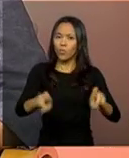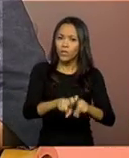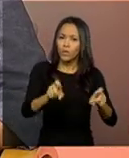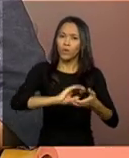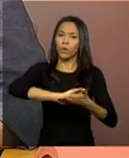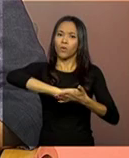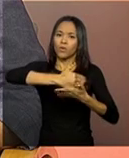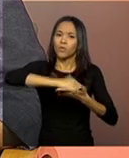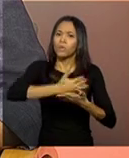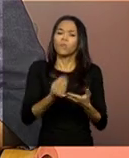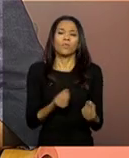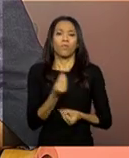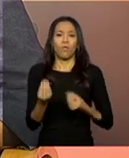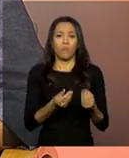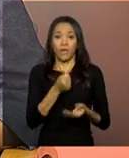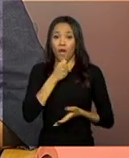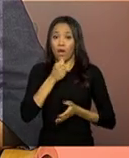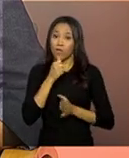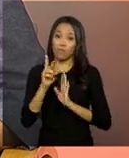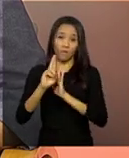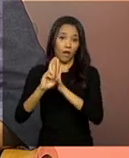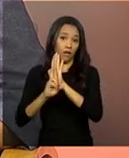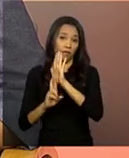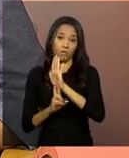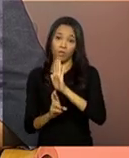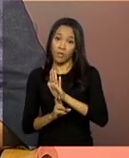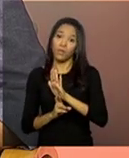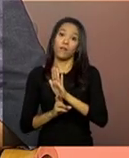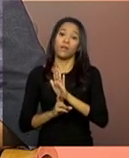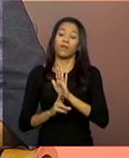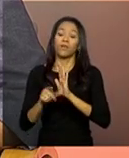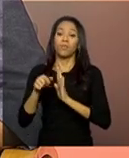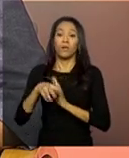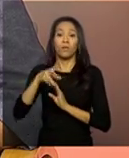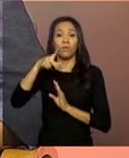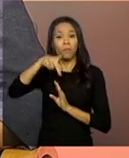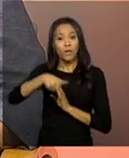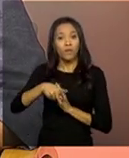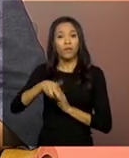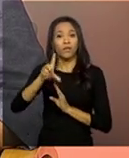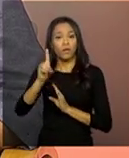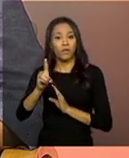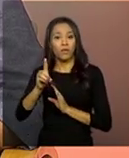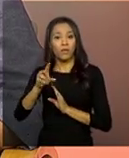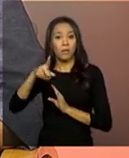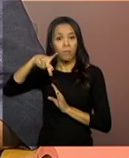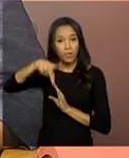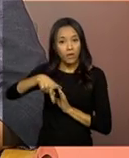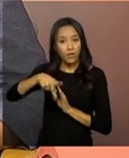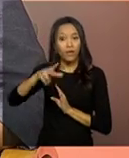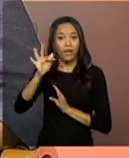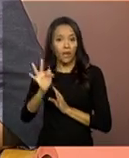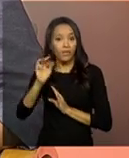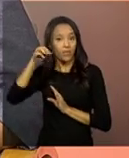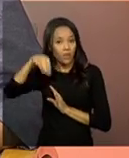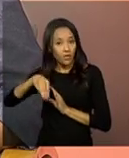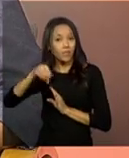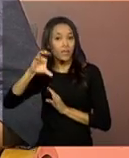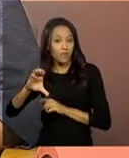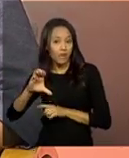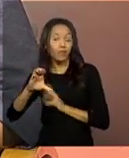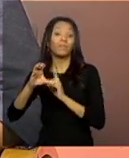está regulamentado pelo PBF-CRAIS e PFMC-CREAS.